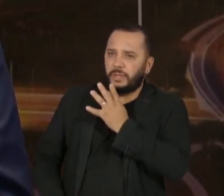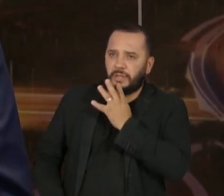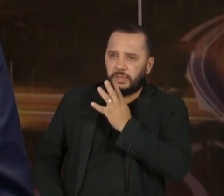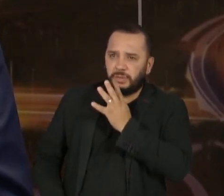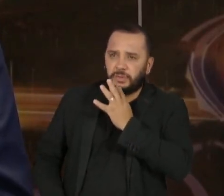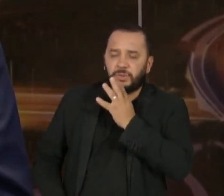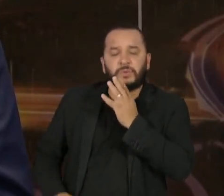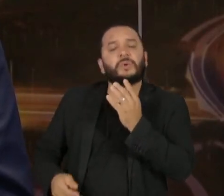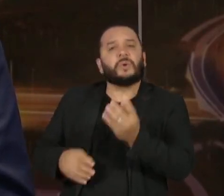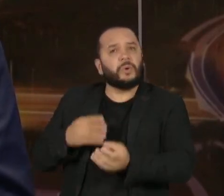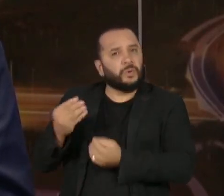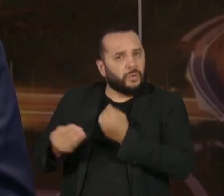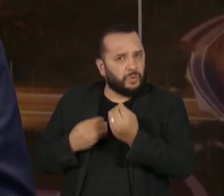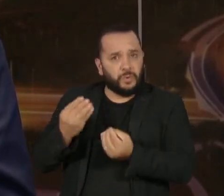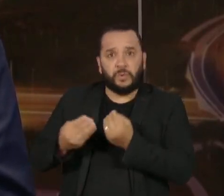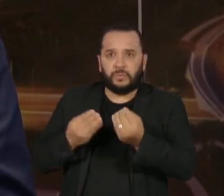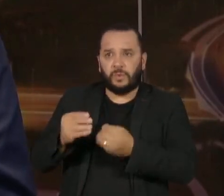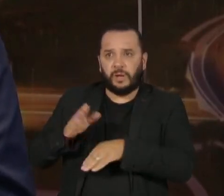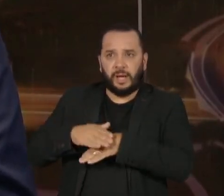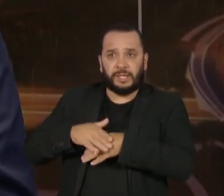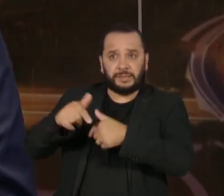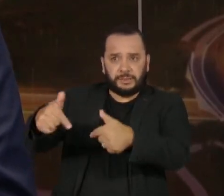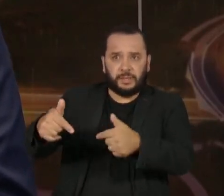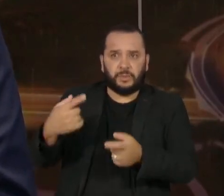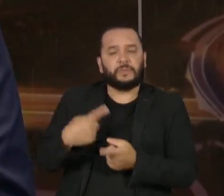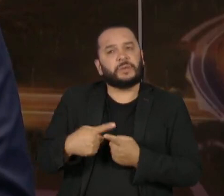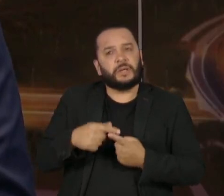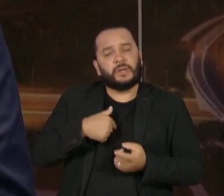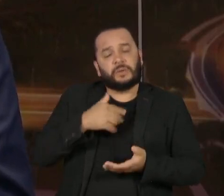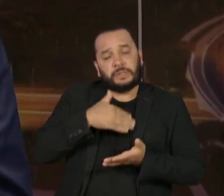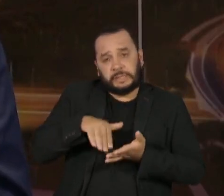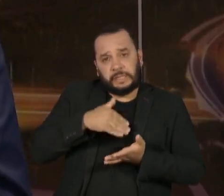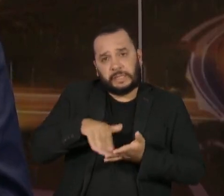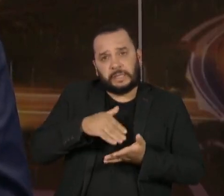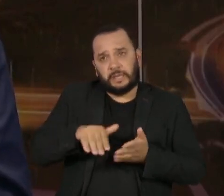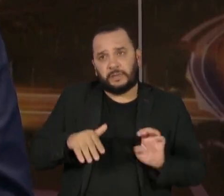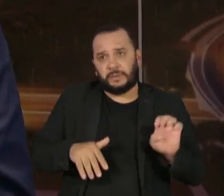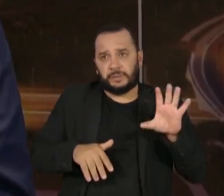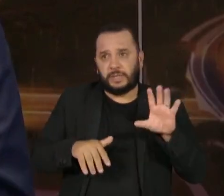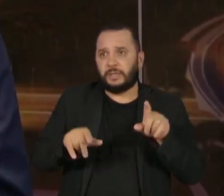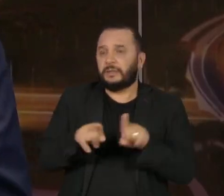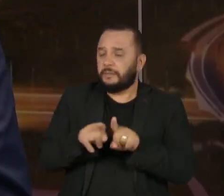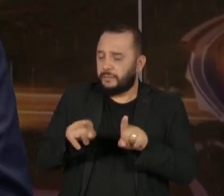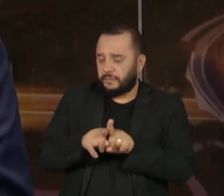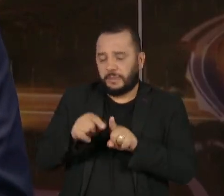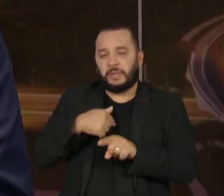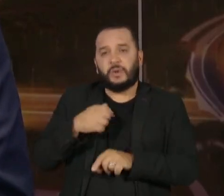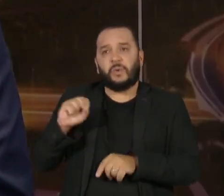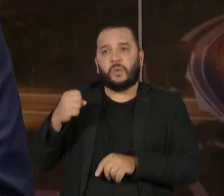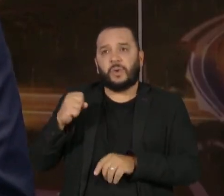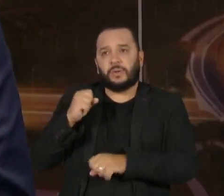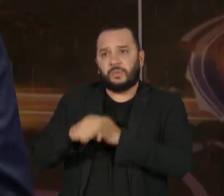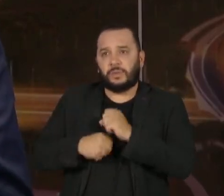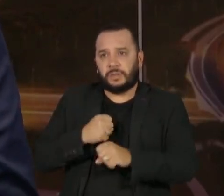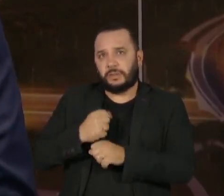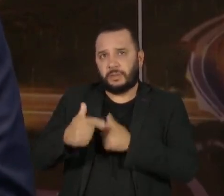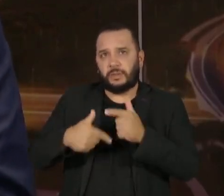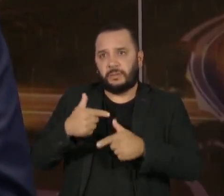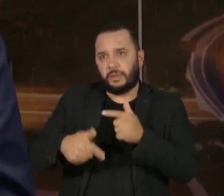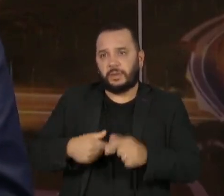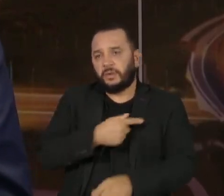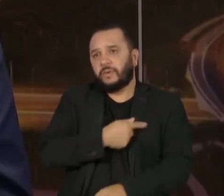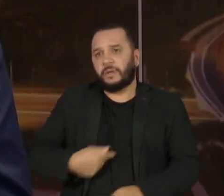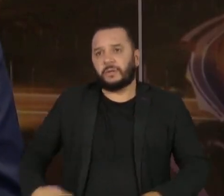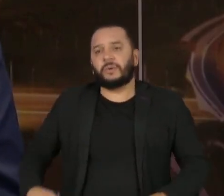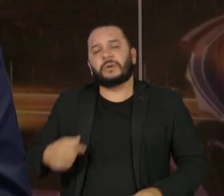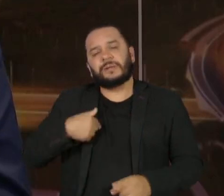na condição, primeiro, de secretário de Estado, depois de oito anos como governador, todas as tentativas e a tramitação